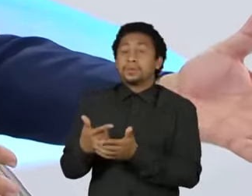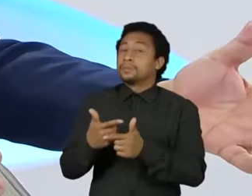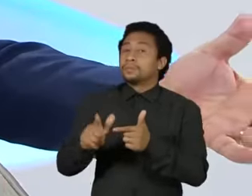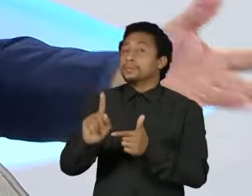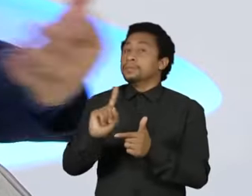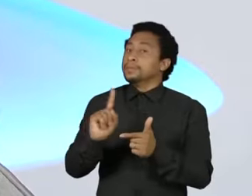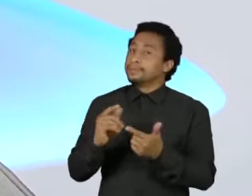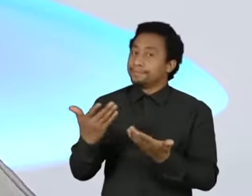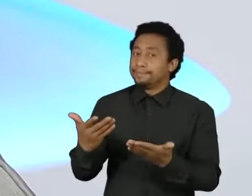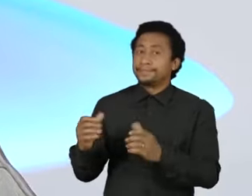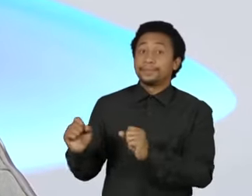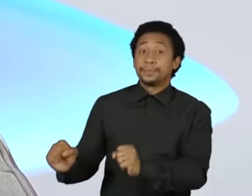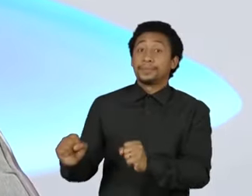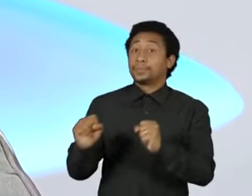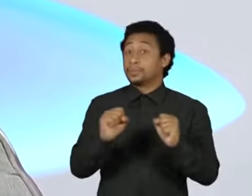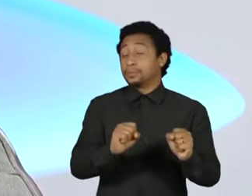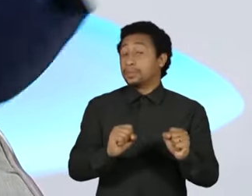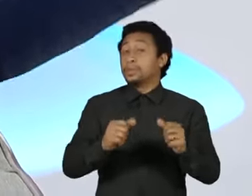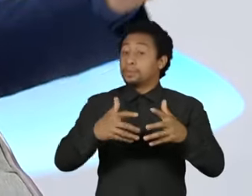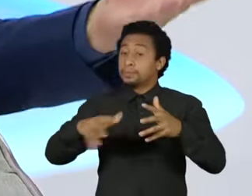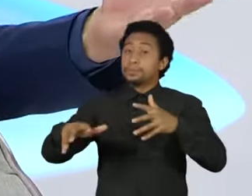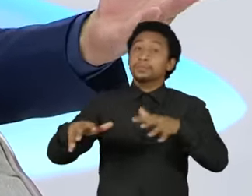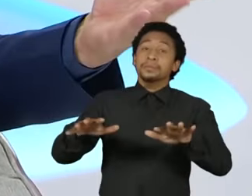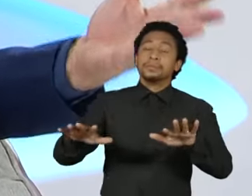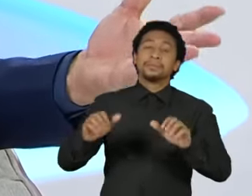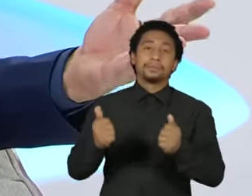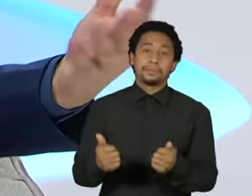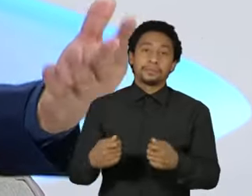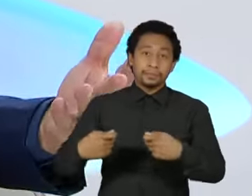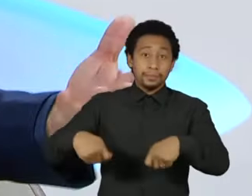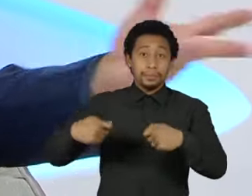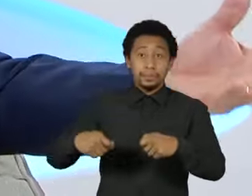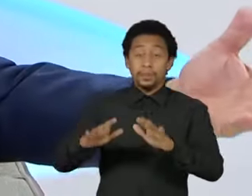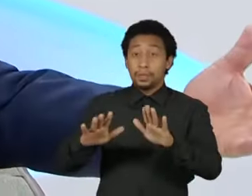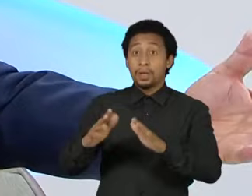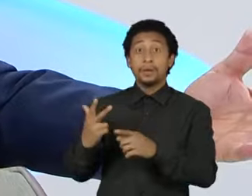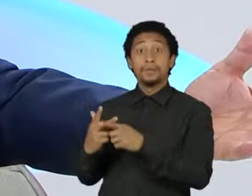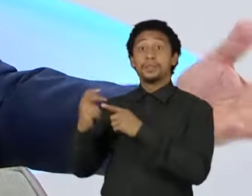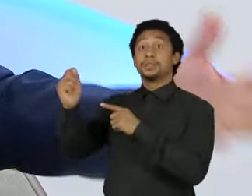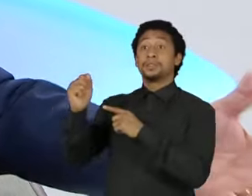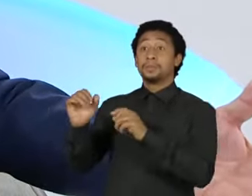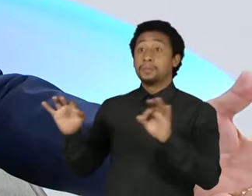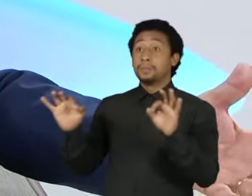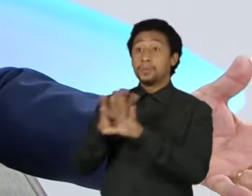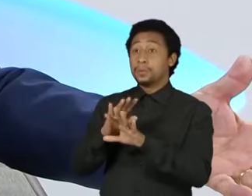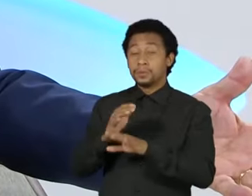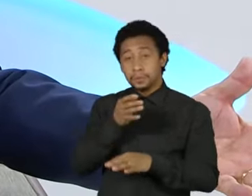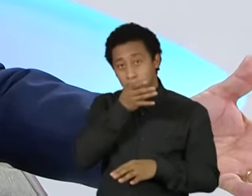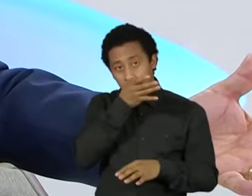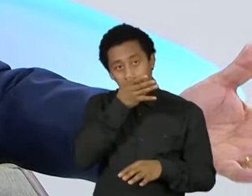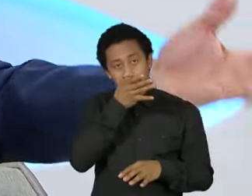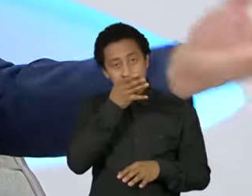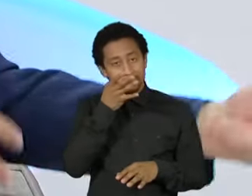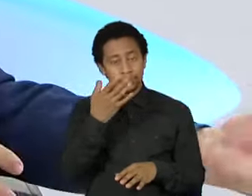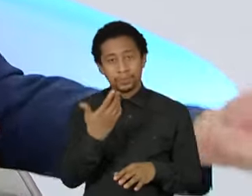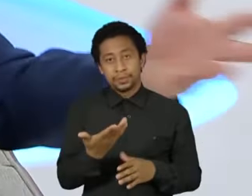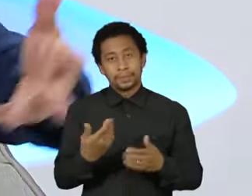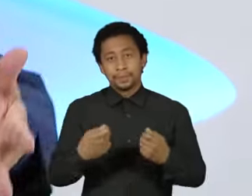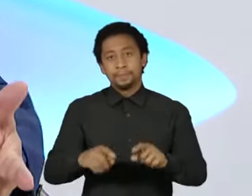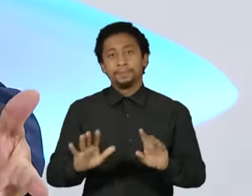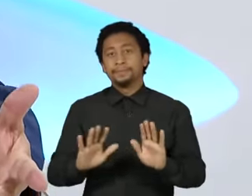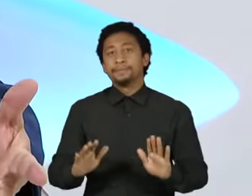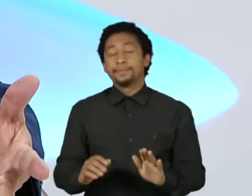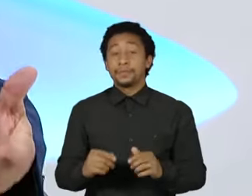dividir o poder. Porque as pessoas acham assim, ah, ganhou a eleição, ganhou o poder. Não, ganhou um pedaço do poder. É assim na democracia. Seja no